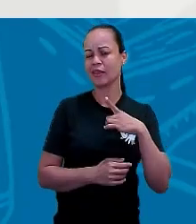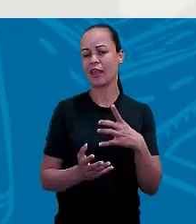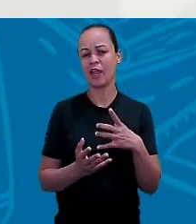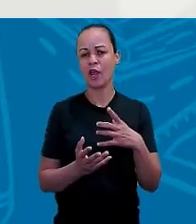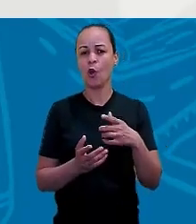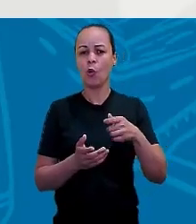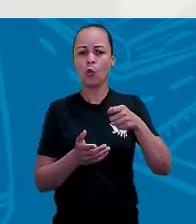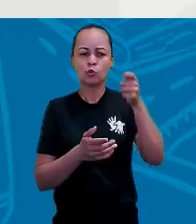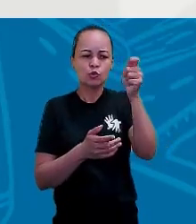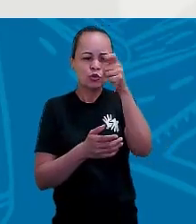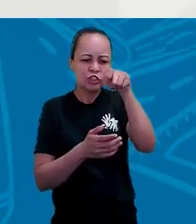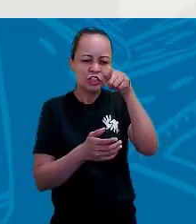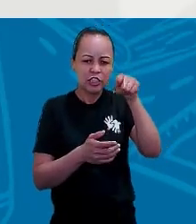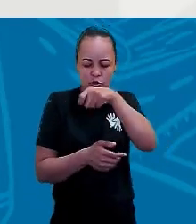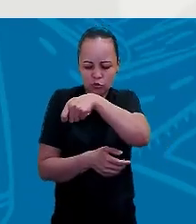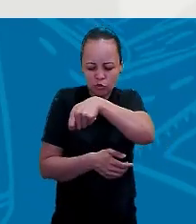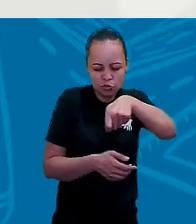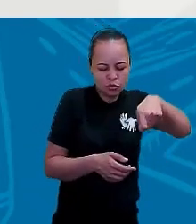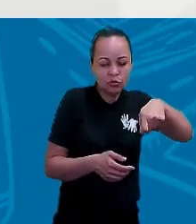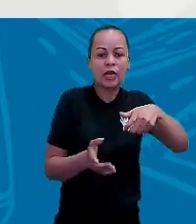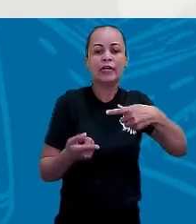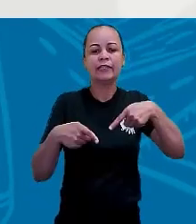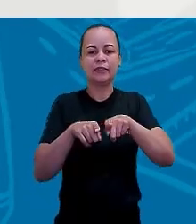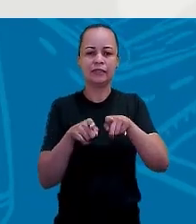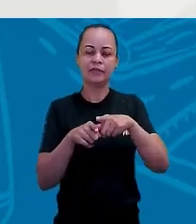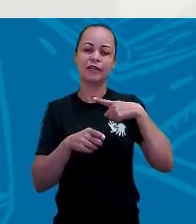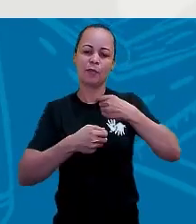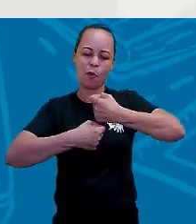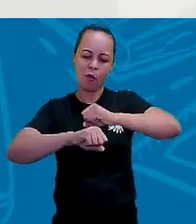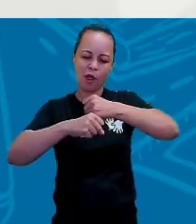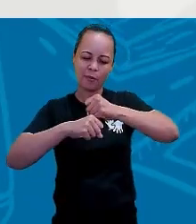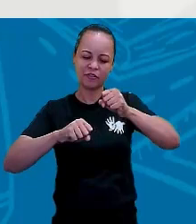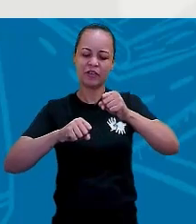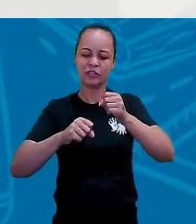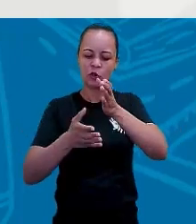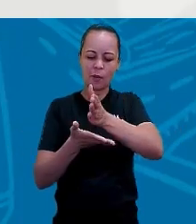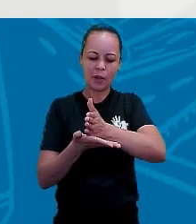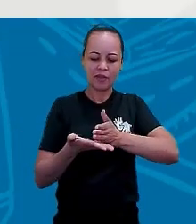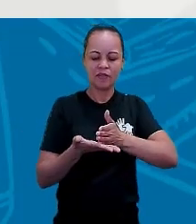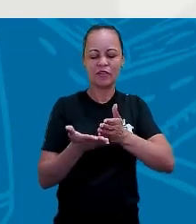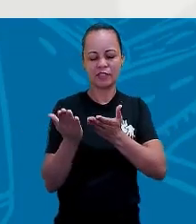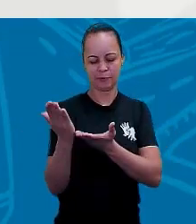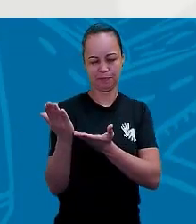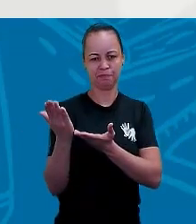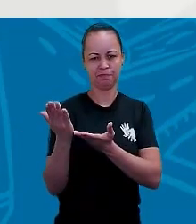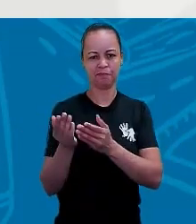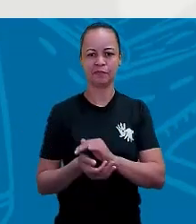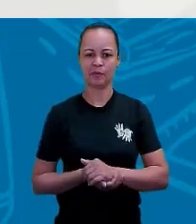espaços. Só isso. Simples, né? Mas é muito divertido.